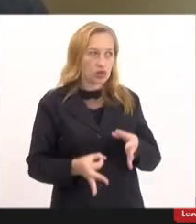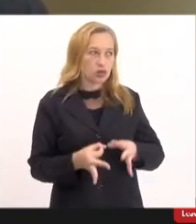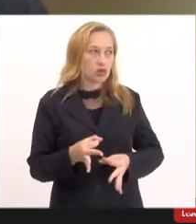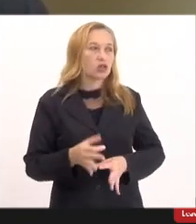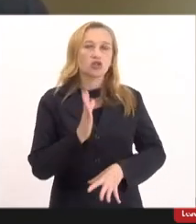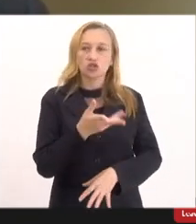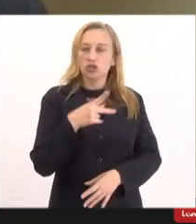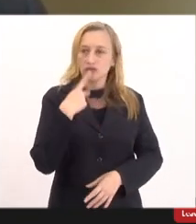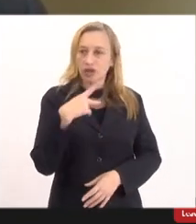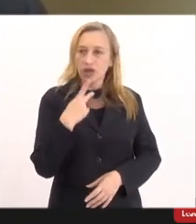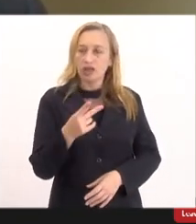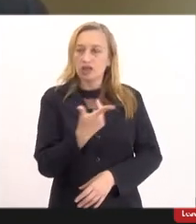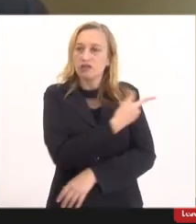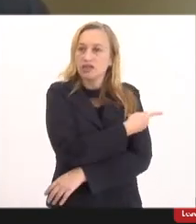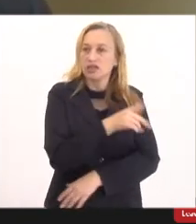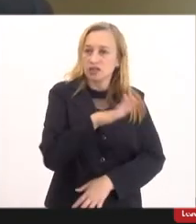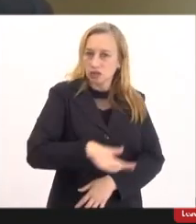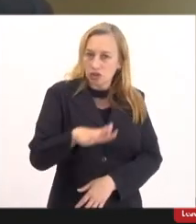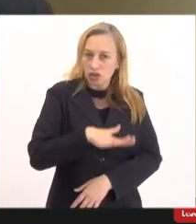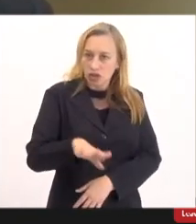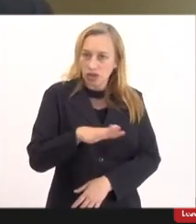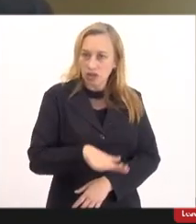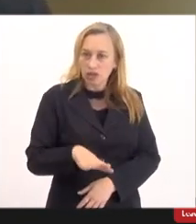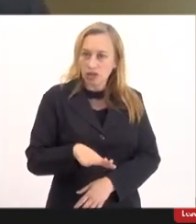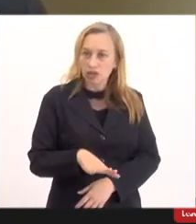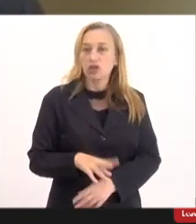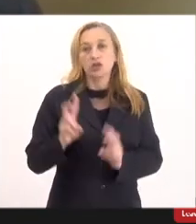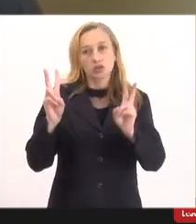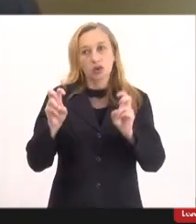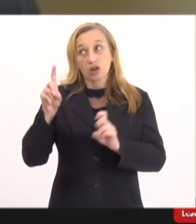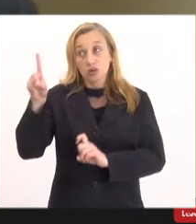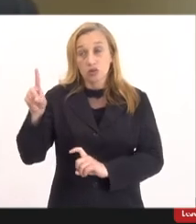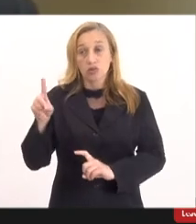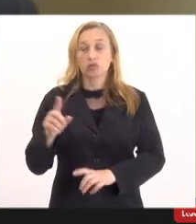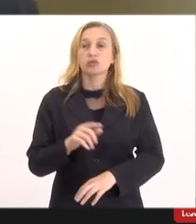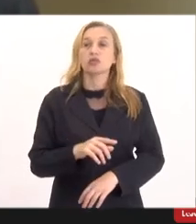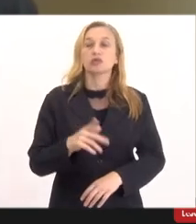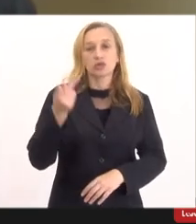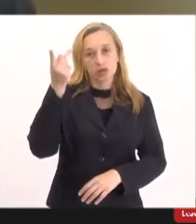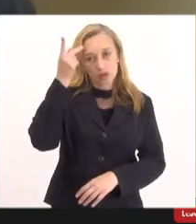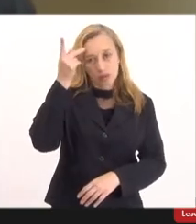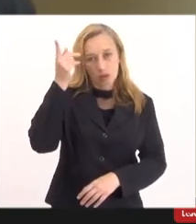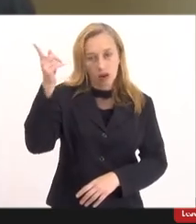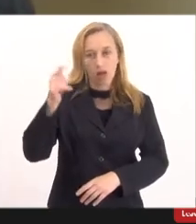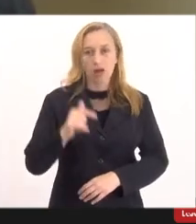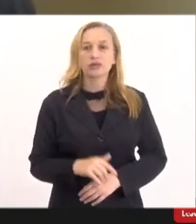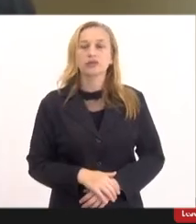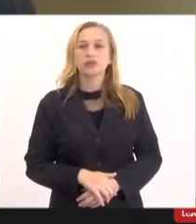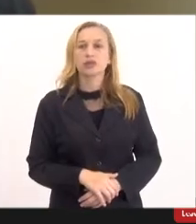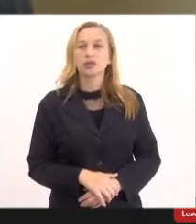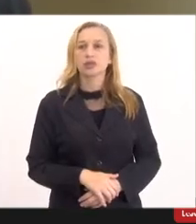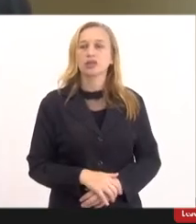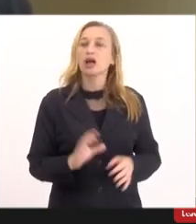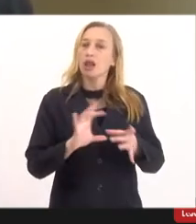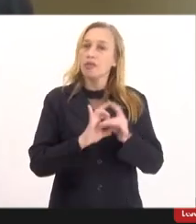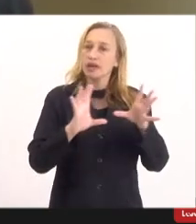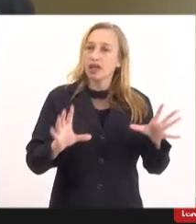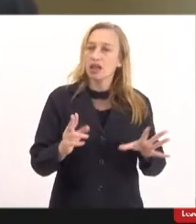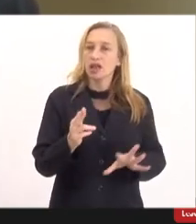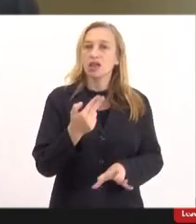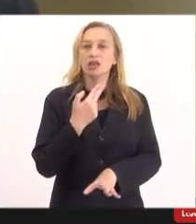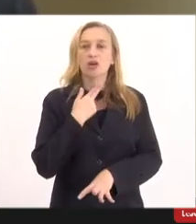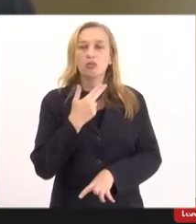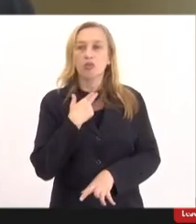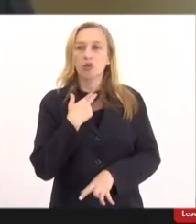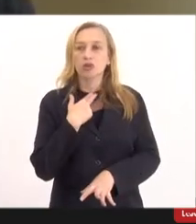mencionei sobre a vacinação de crianças lá daquele caso dos pais veganos de São Paulo e é por isso que as liberdades não podem